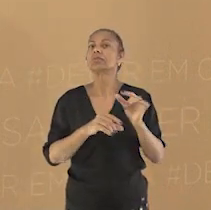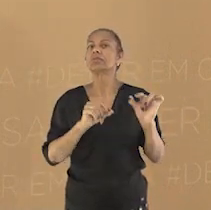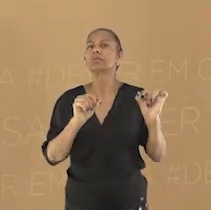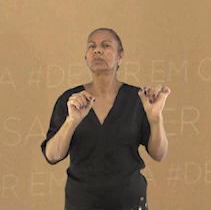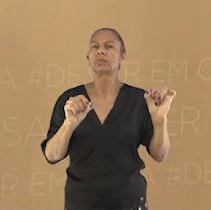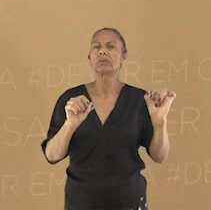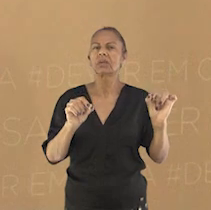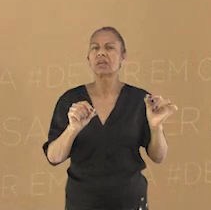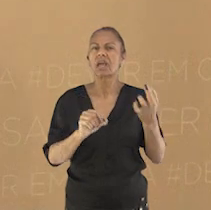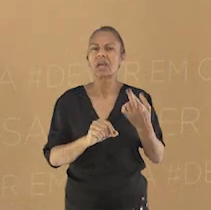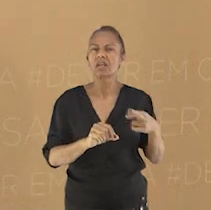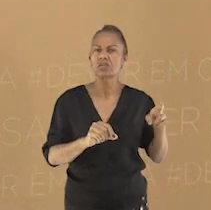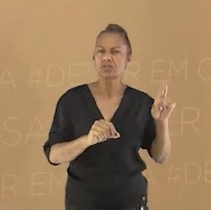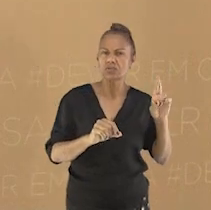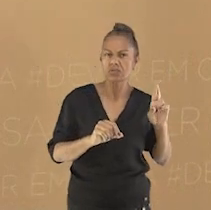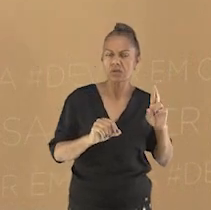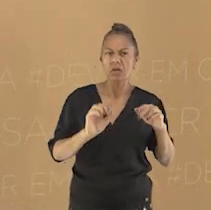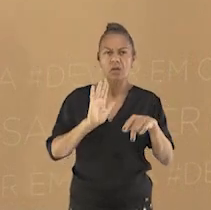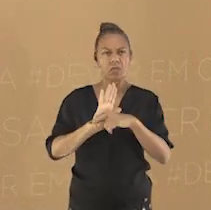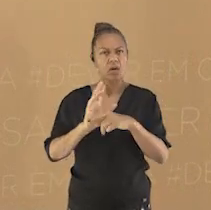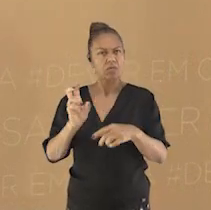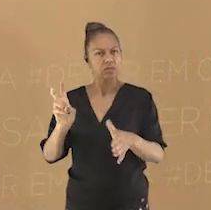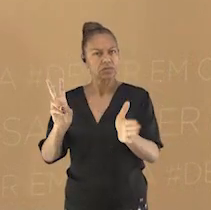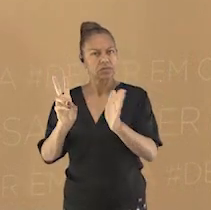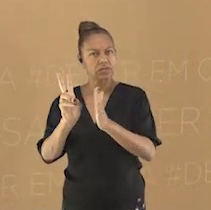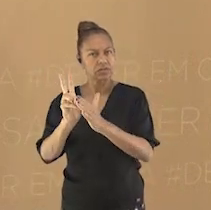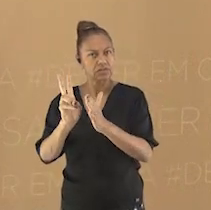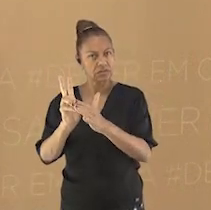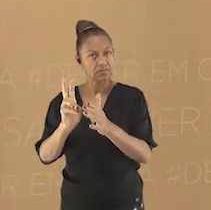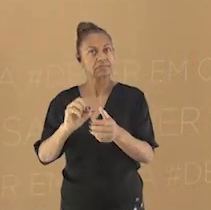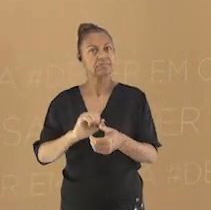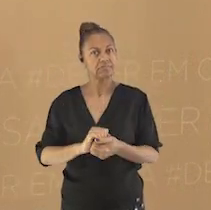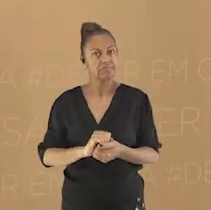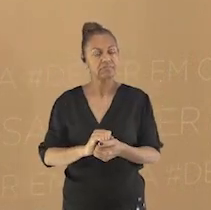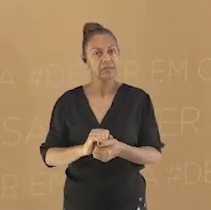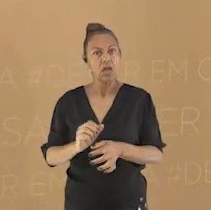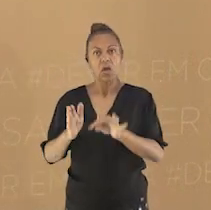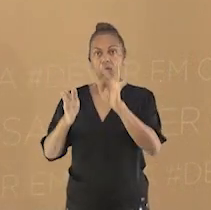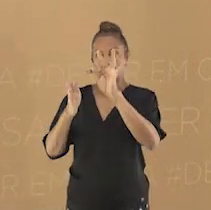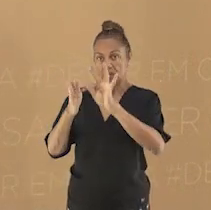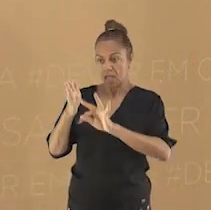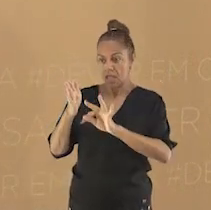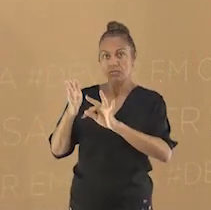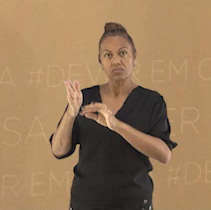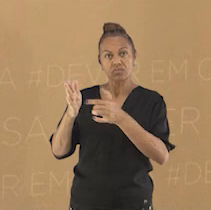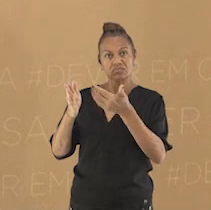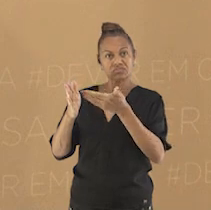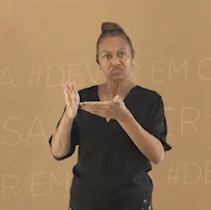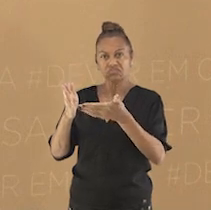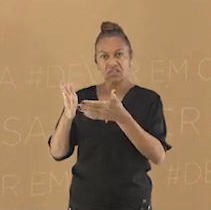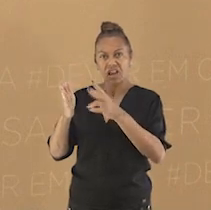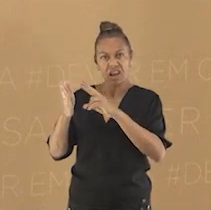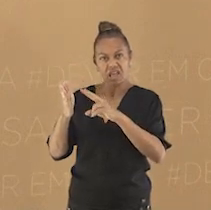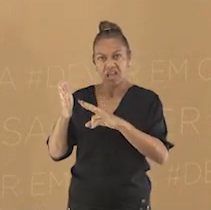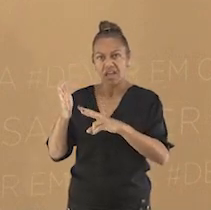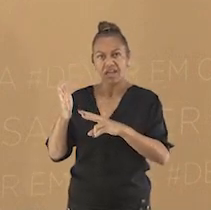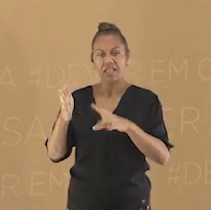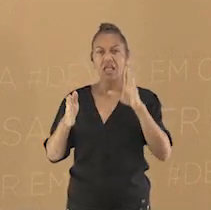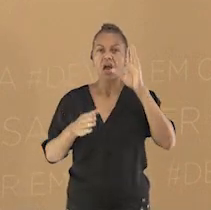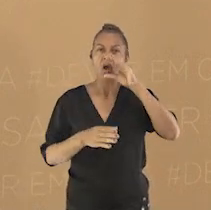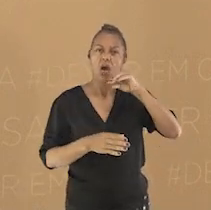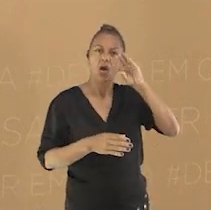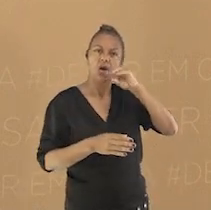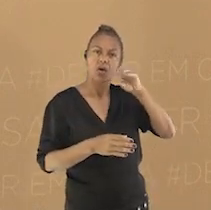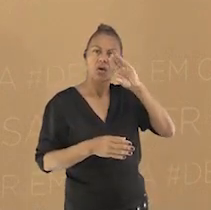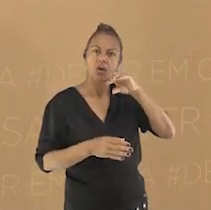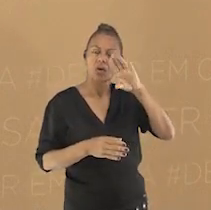indígena. O texto sagrado é transmitido na forma oral. São histórias míticas que os sábios anciões contam